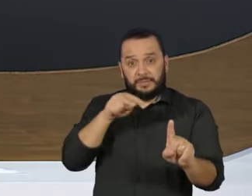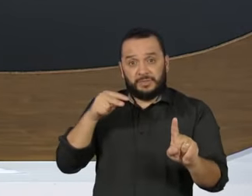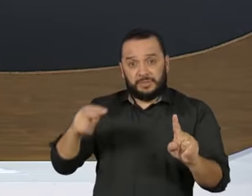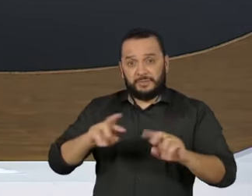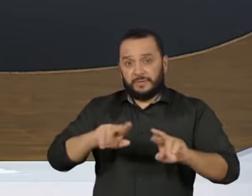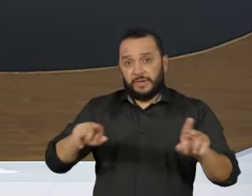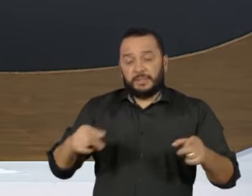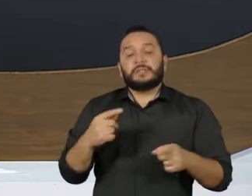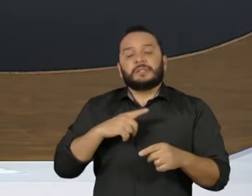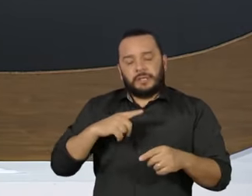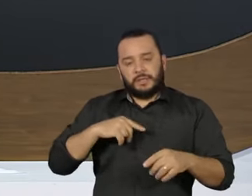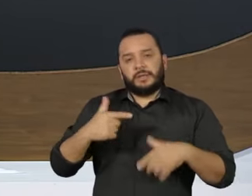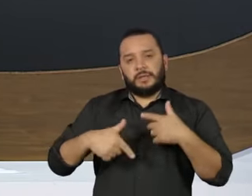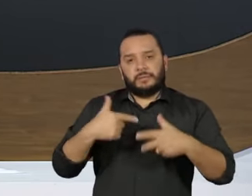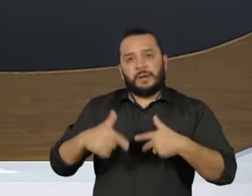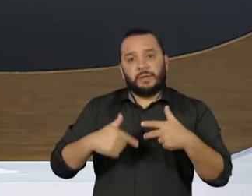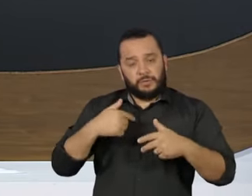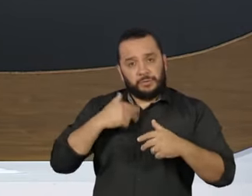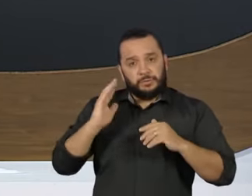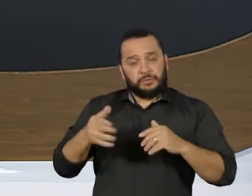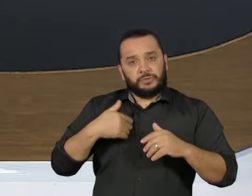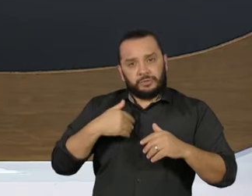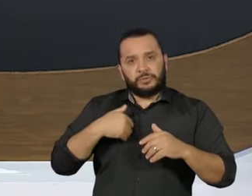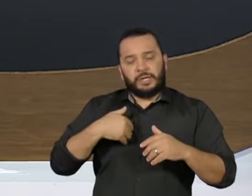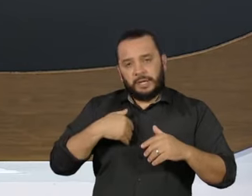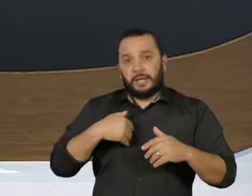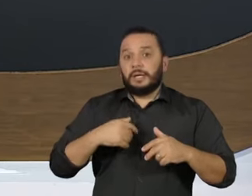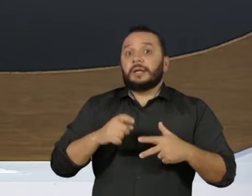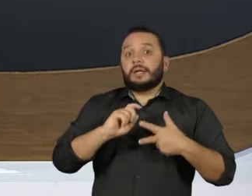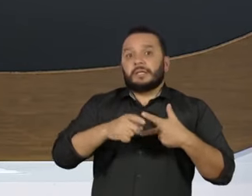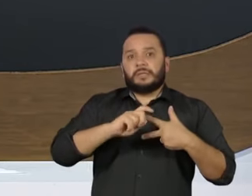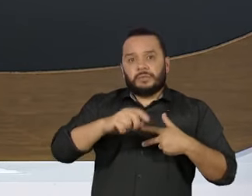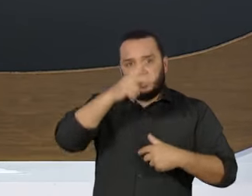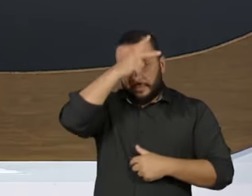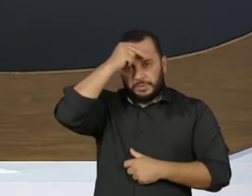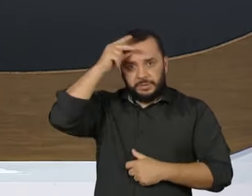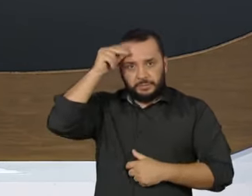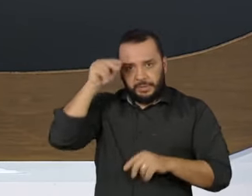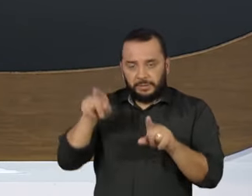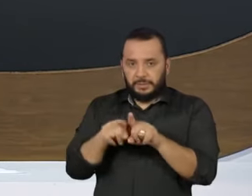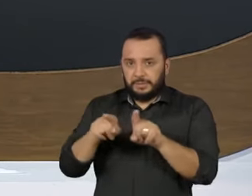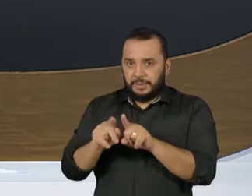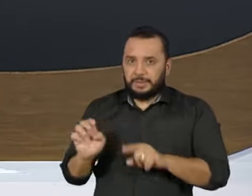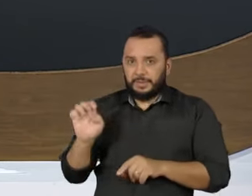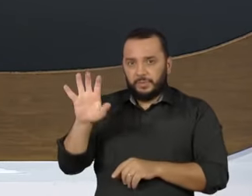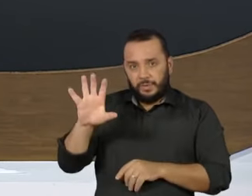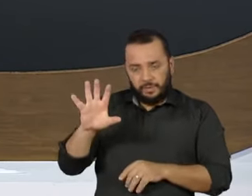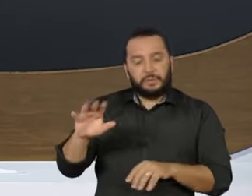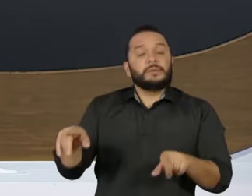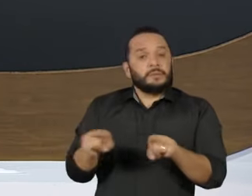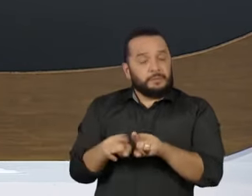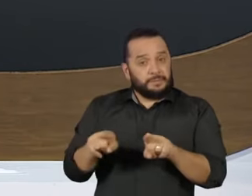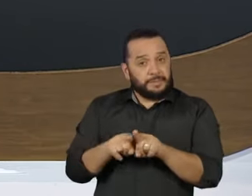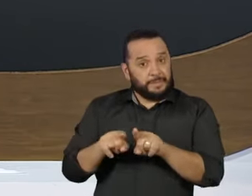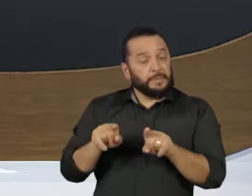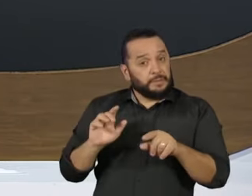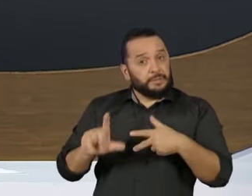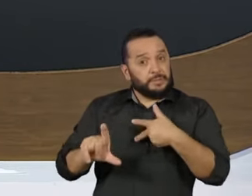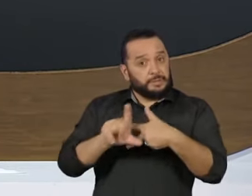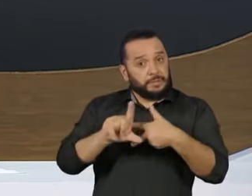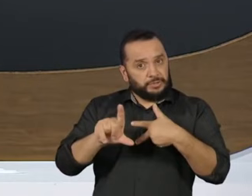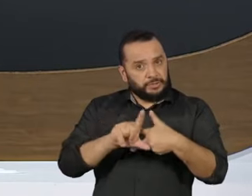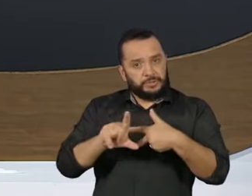esteve no Executivo Municipal e Estadual por três vezes e também no Legislativo, como deputado federal e